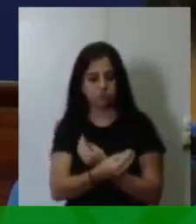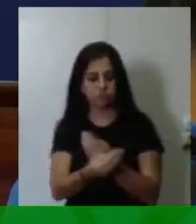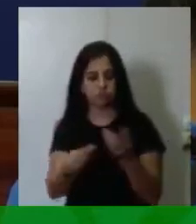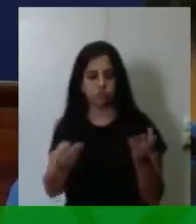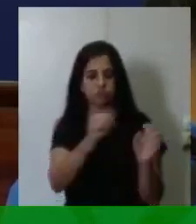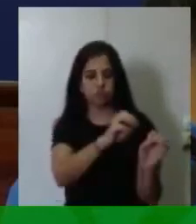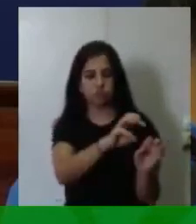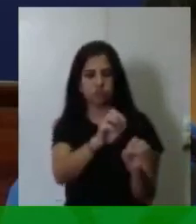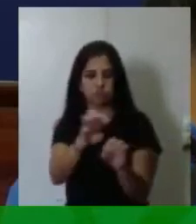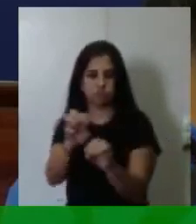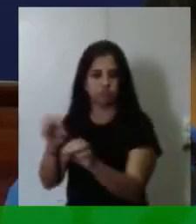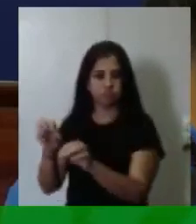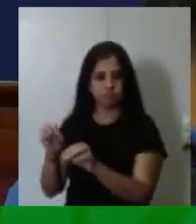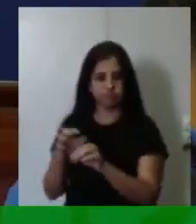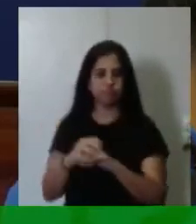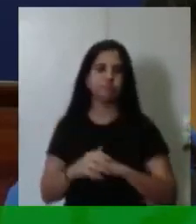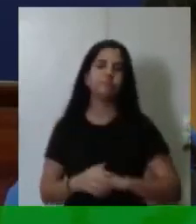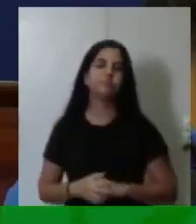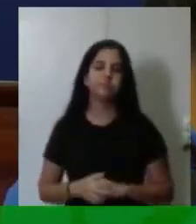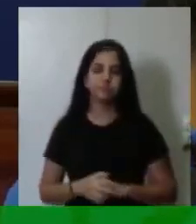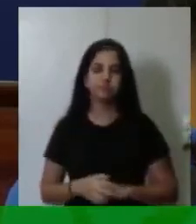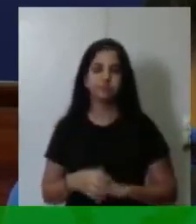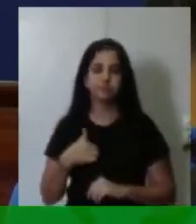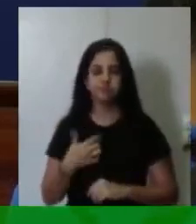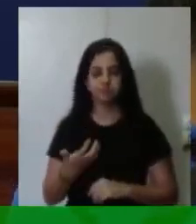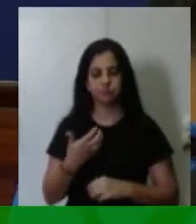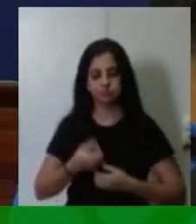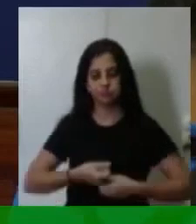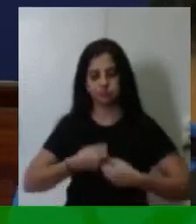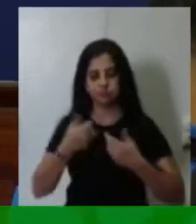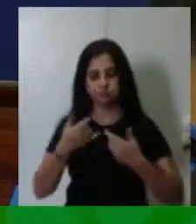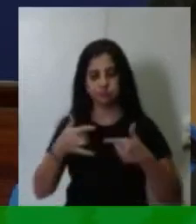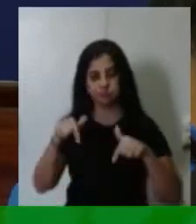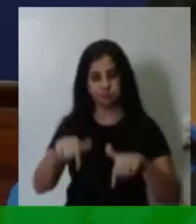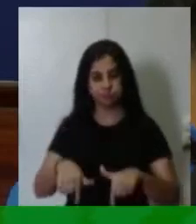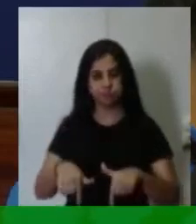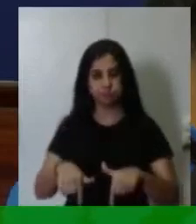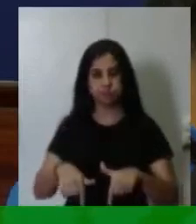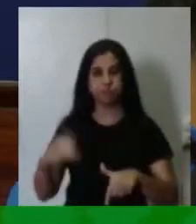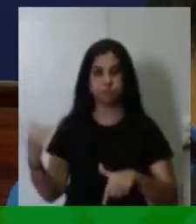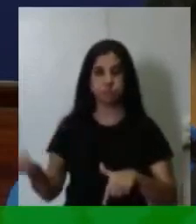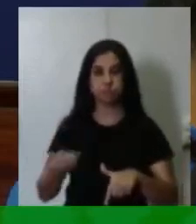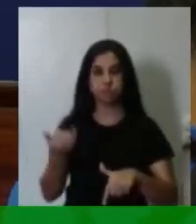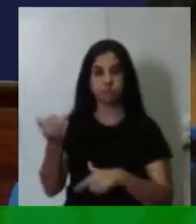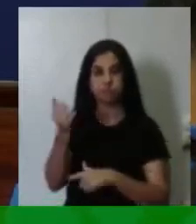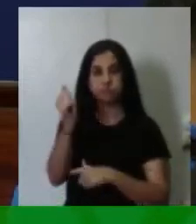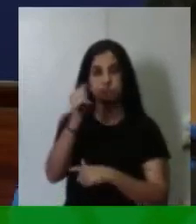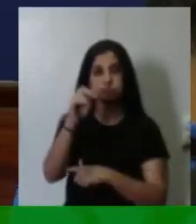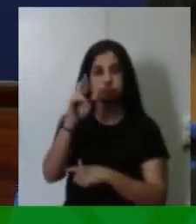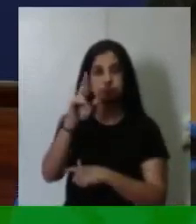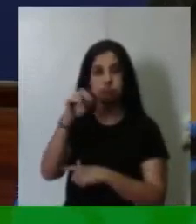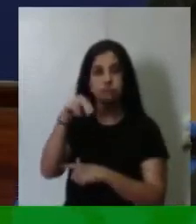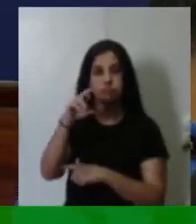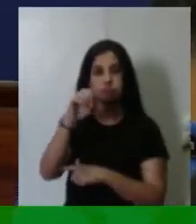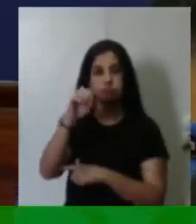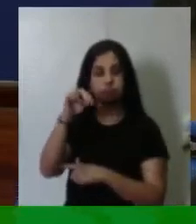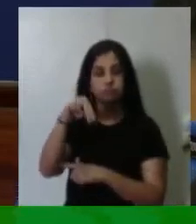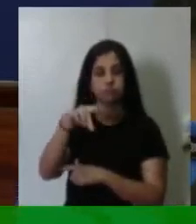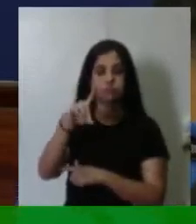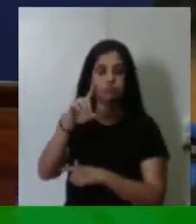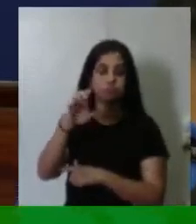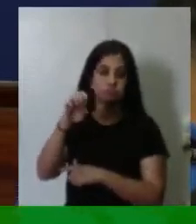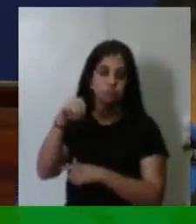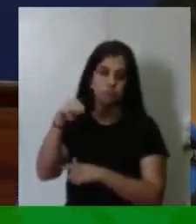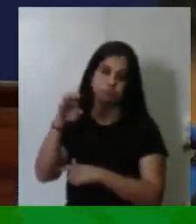dizer aos senhores a importância de Arnundo de Mello. Falar em Arnundo de Mello, eu tenho que falar